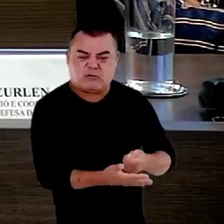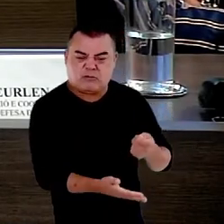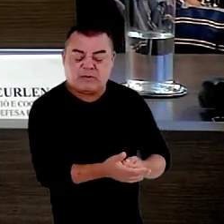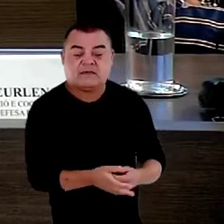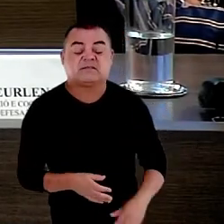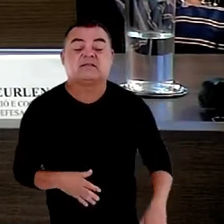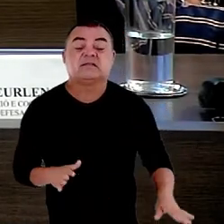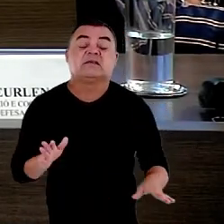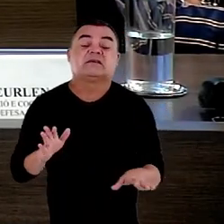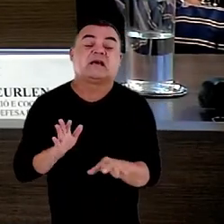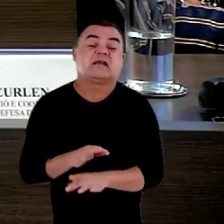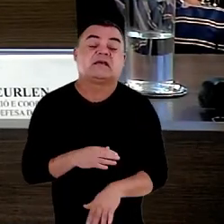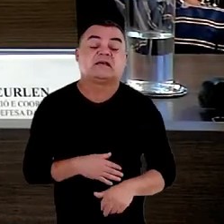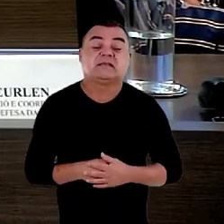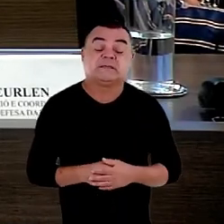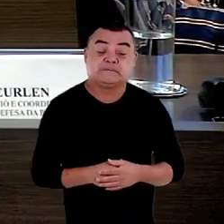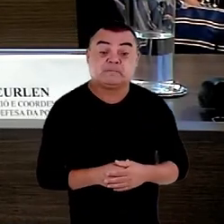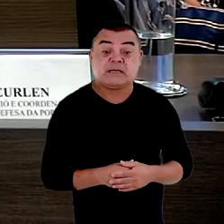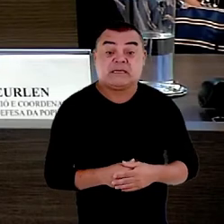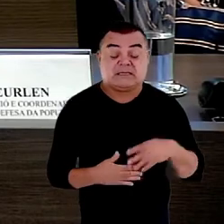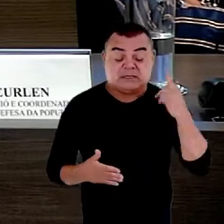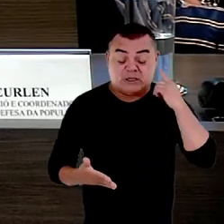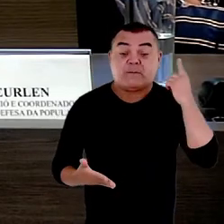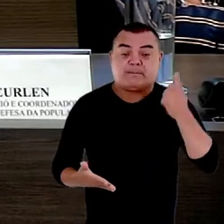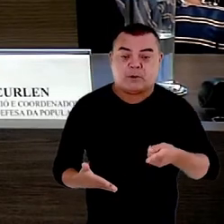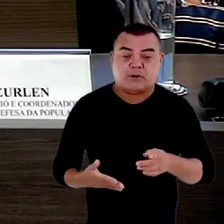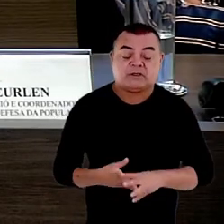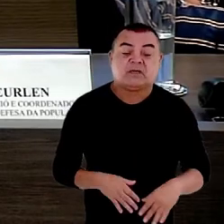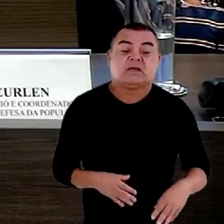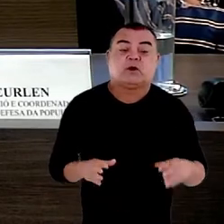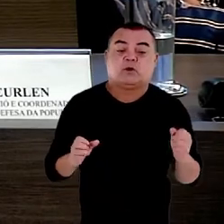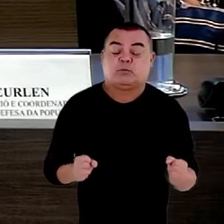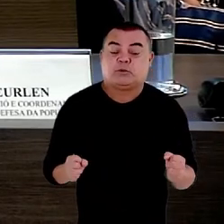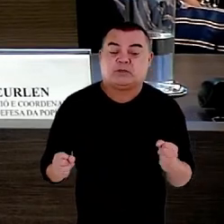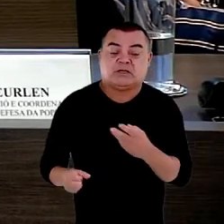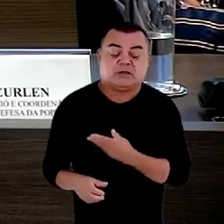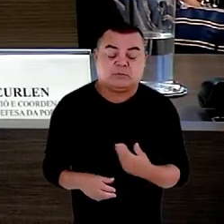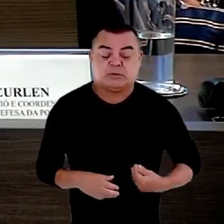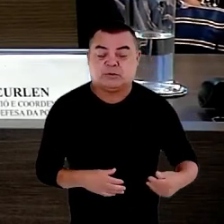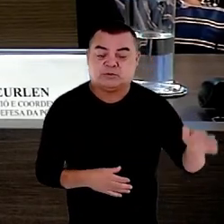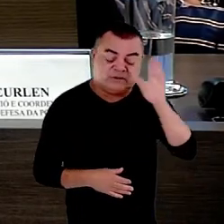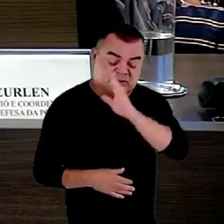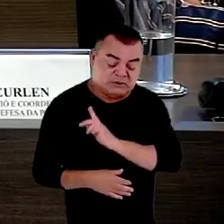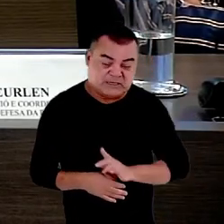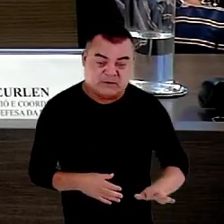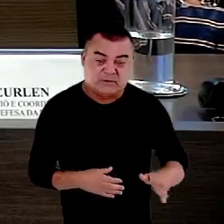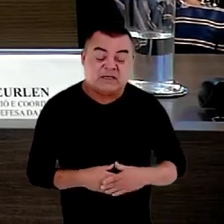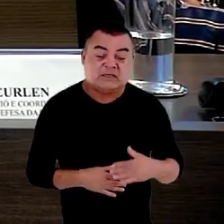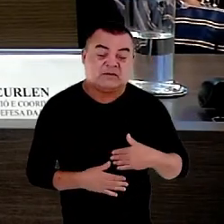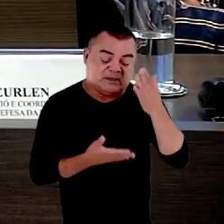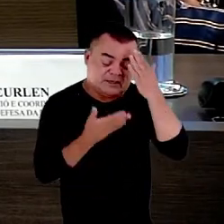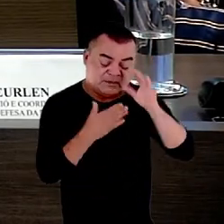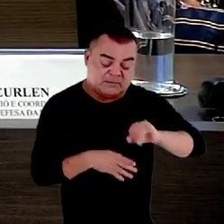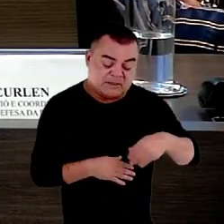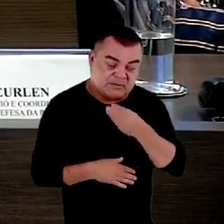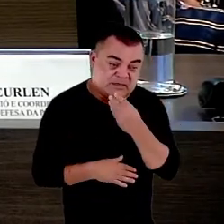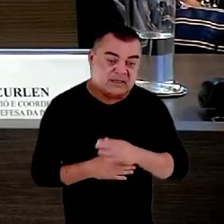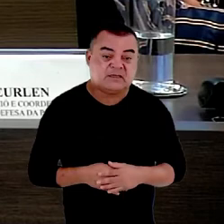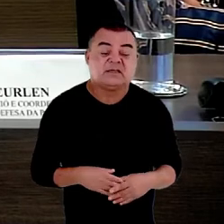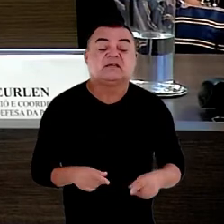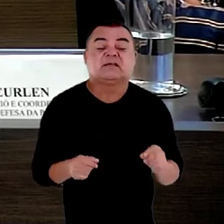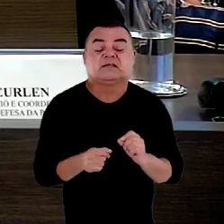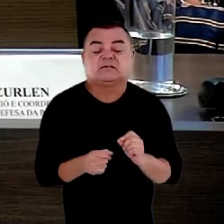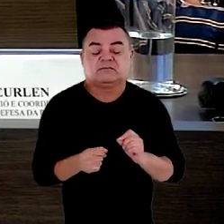.346 de 2006 impõe ao Poder Público de maneira geral então queria agradecer pela oportunidade e reafirmar o meu